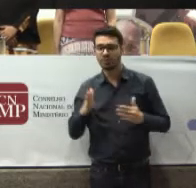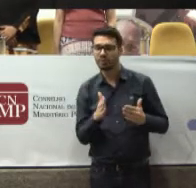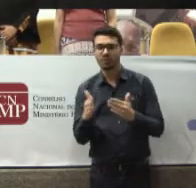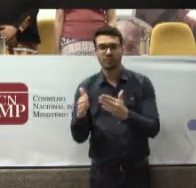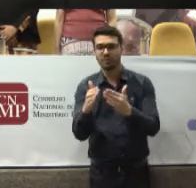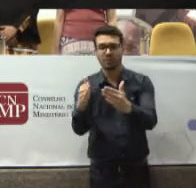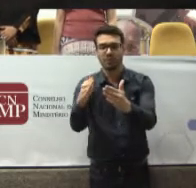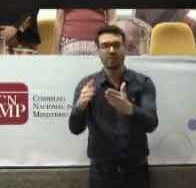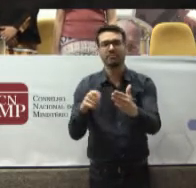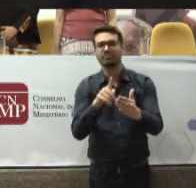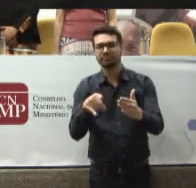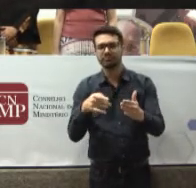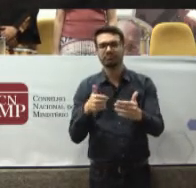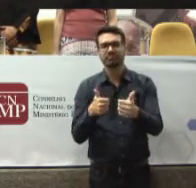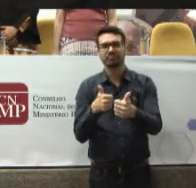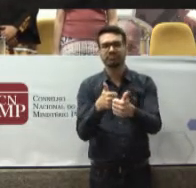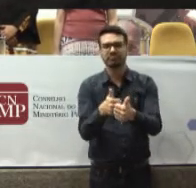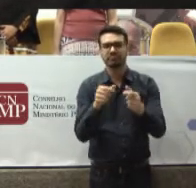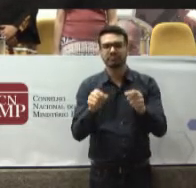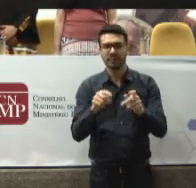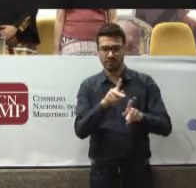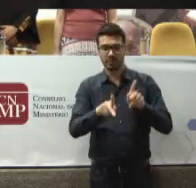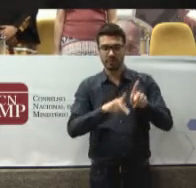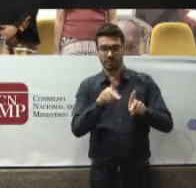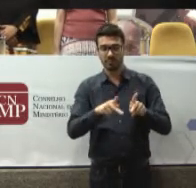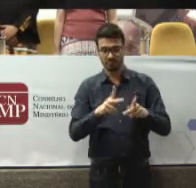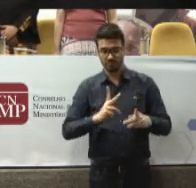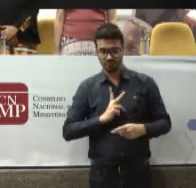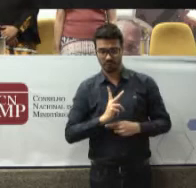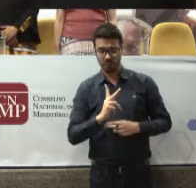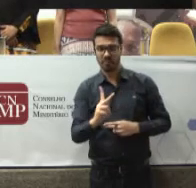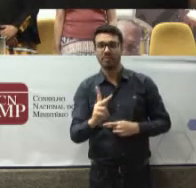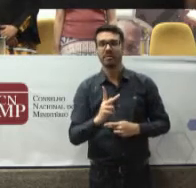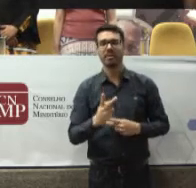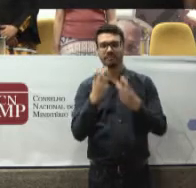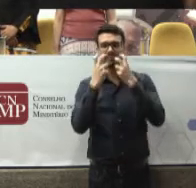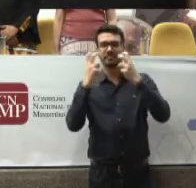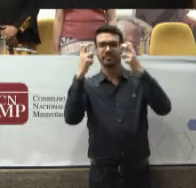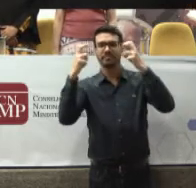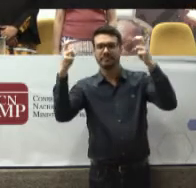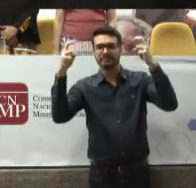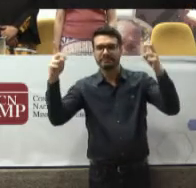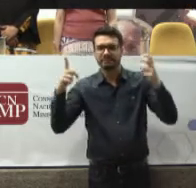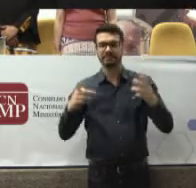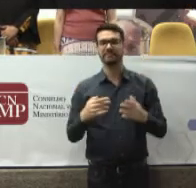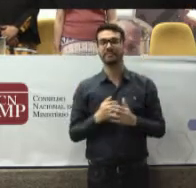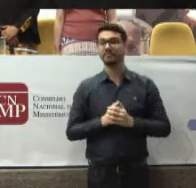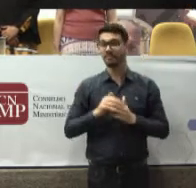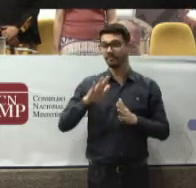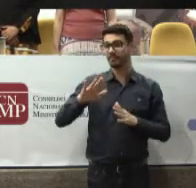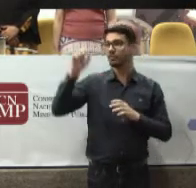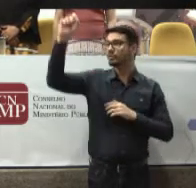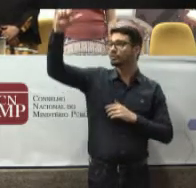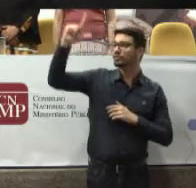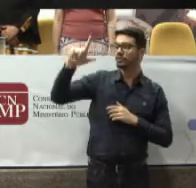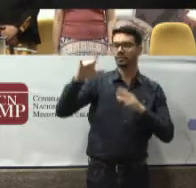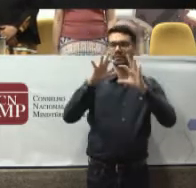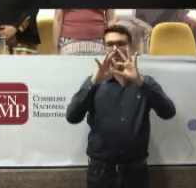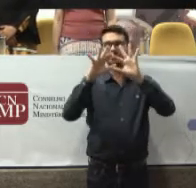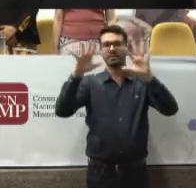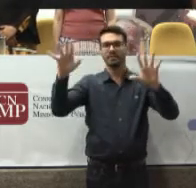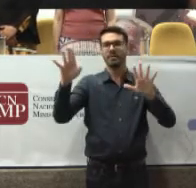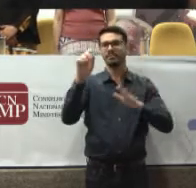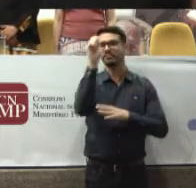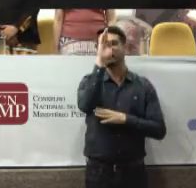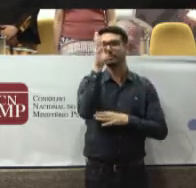Ouvido de Ipiranga as magias plácidas, de um povo herói com brado, rentam gauta, de um sol